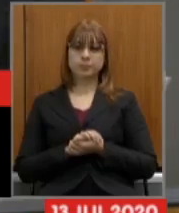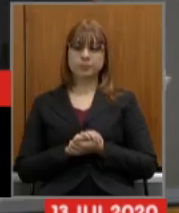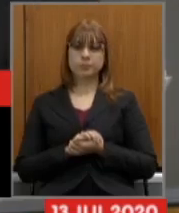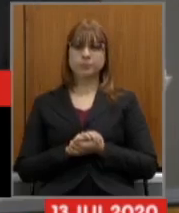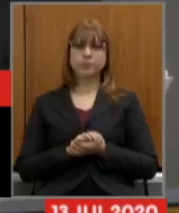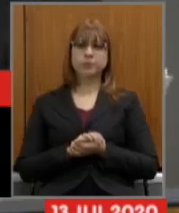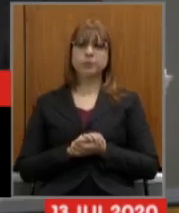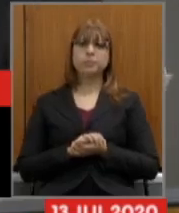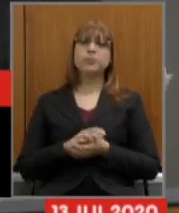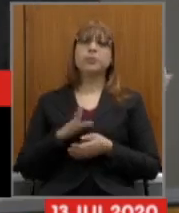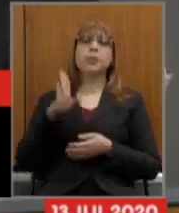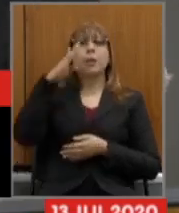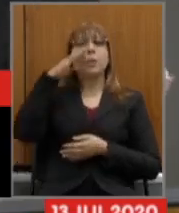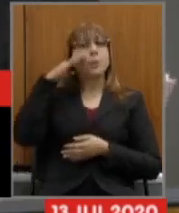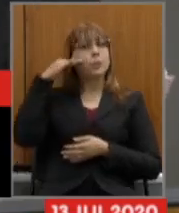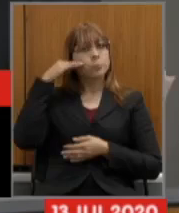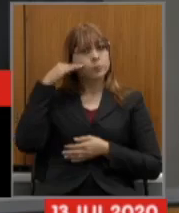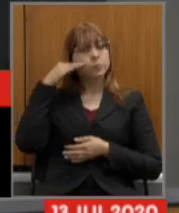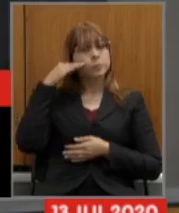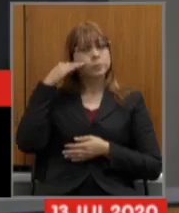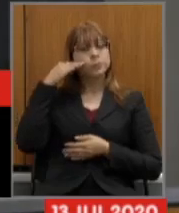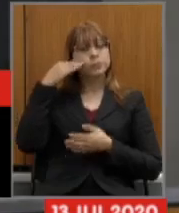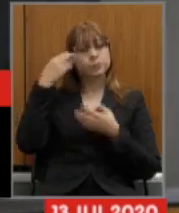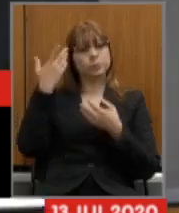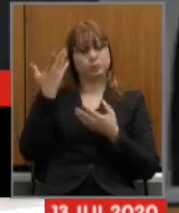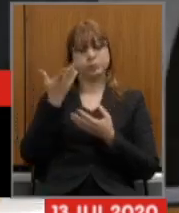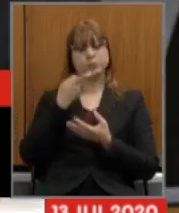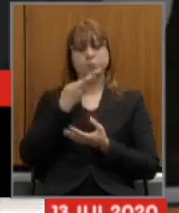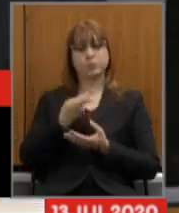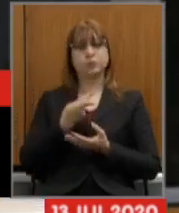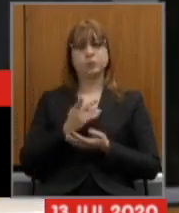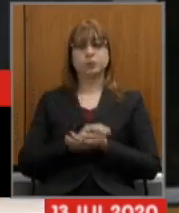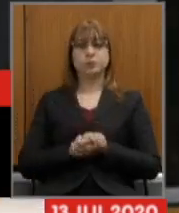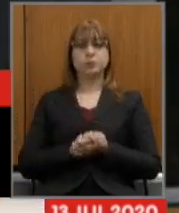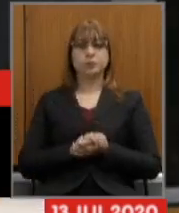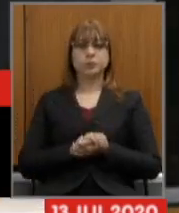Beatriz Serqueira bem